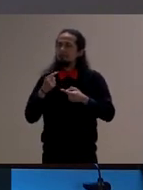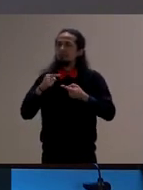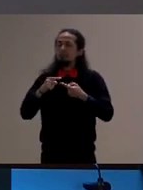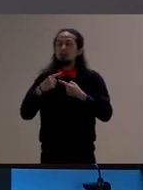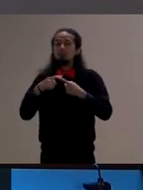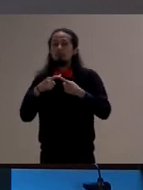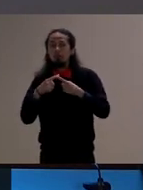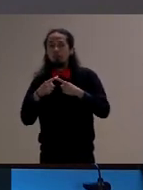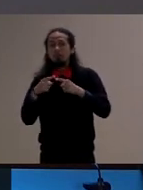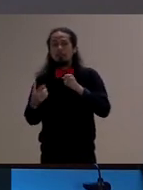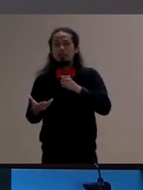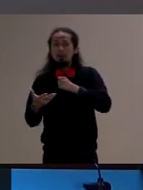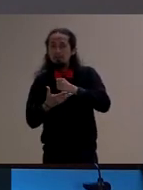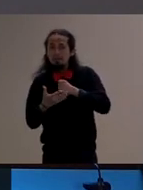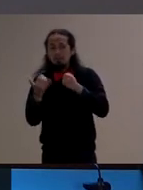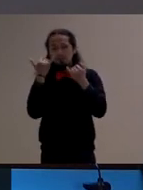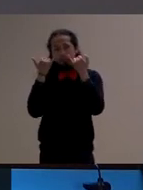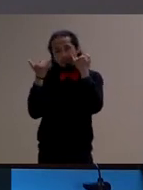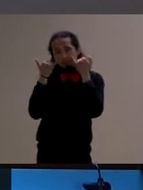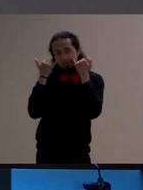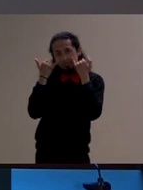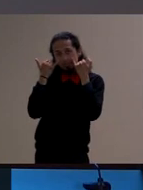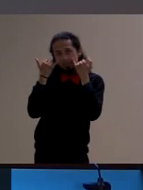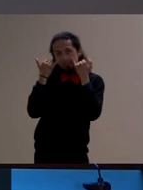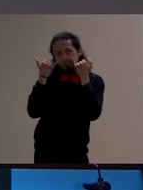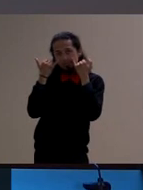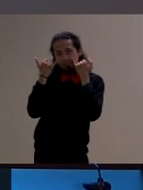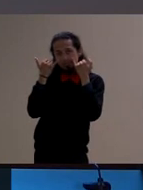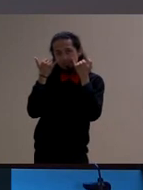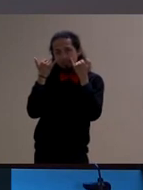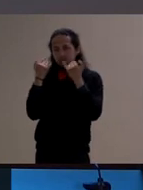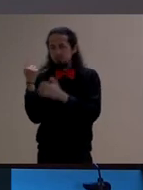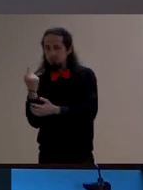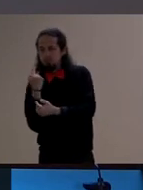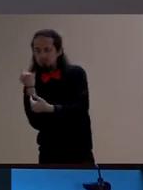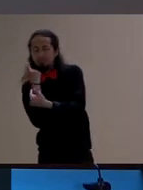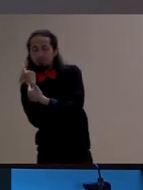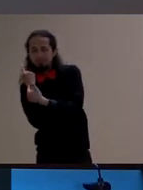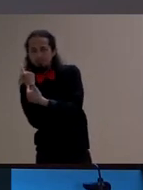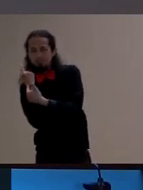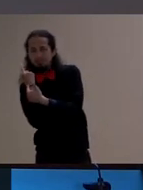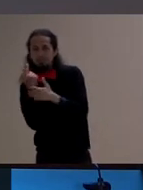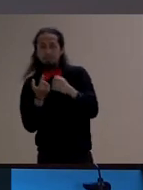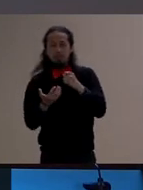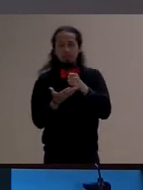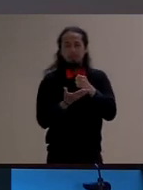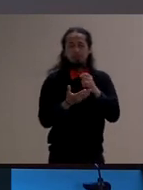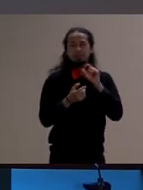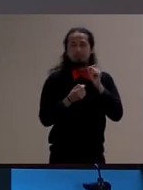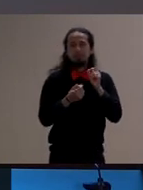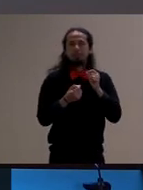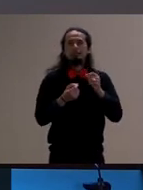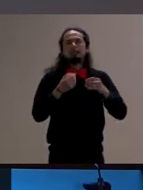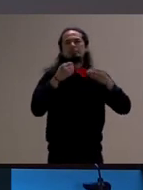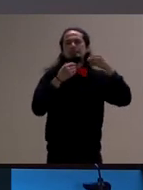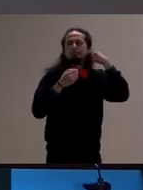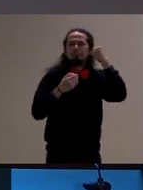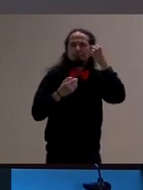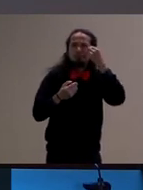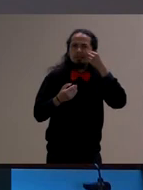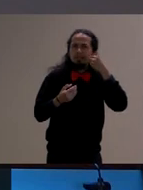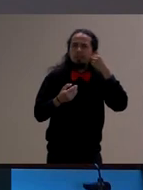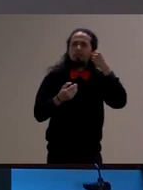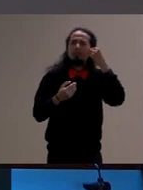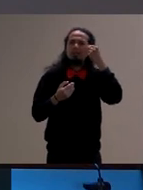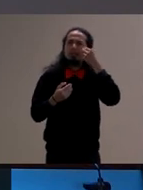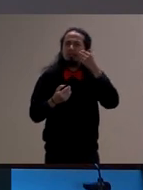informação o princípio do isolamento da individualização enquanto o princípio da experiência é o princípio de